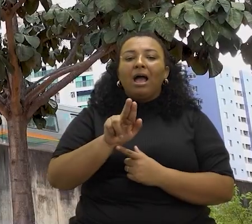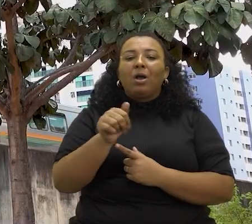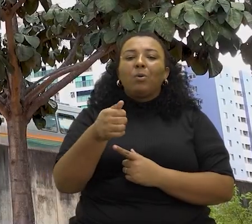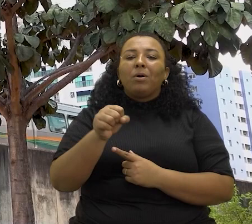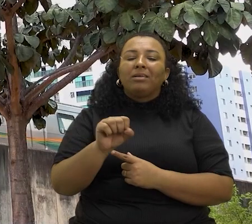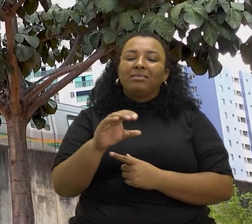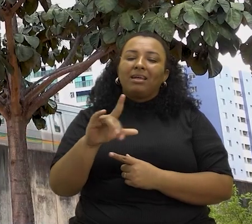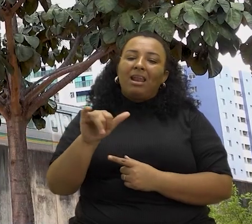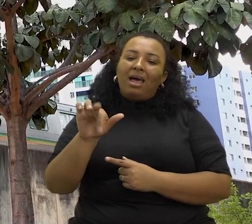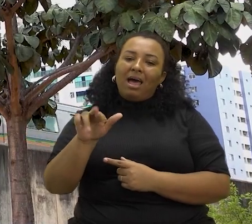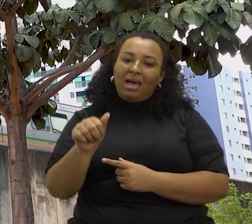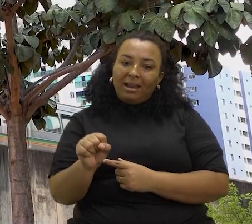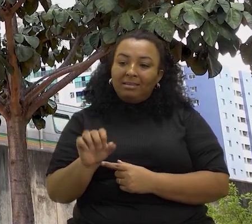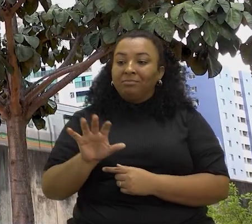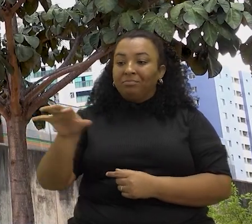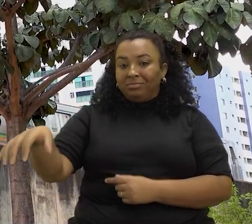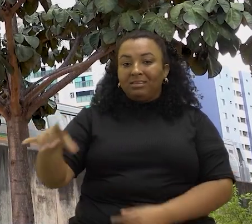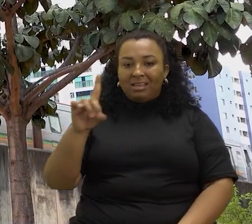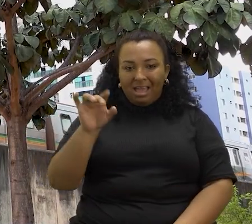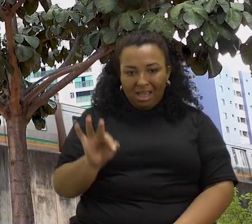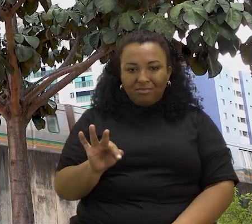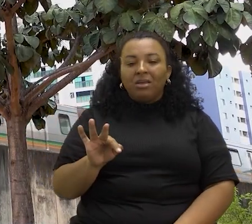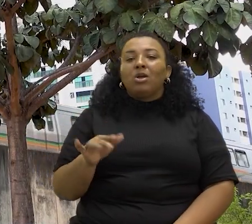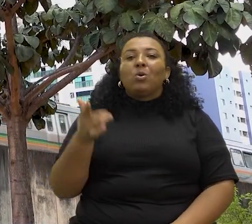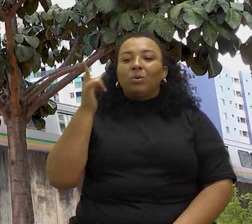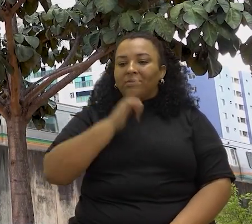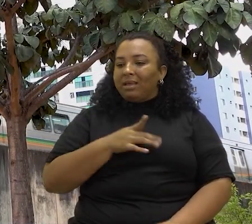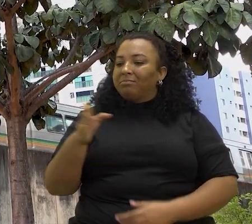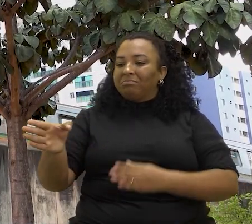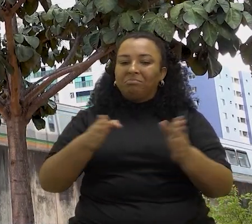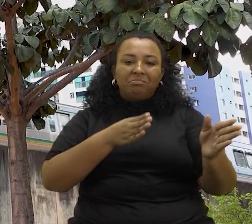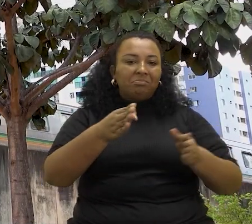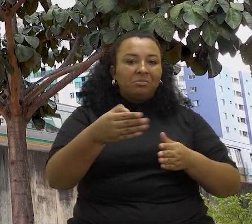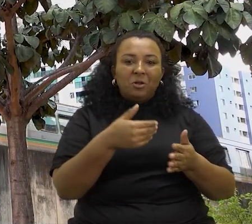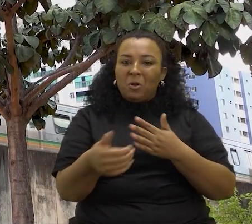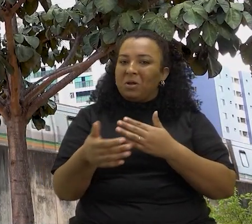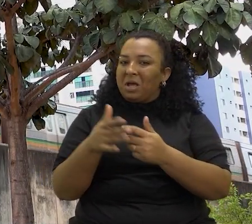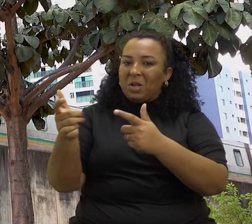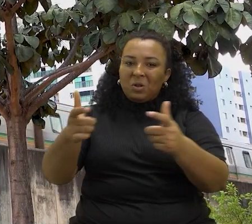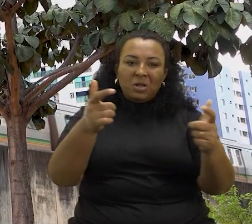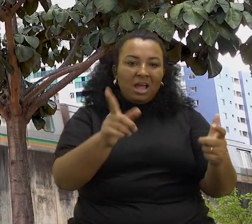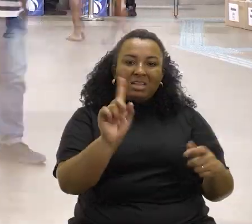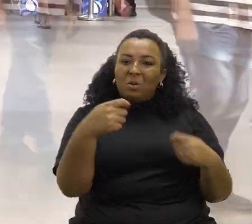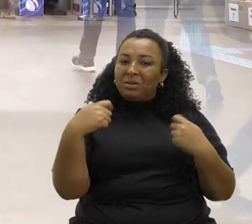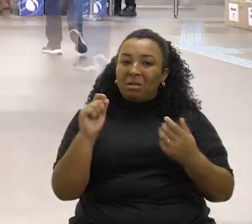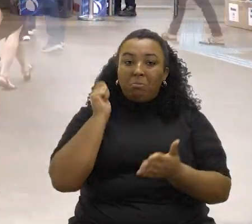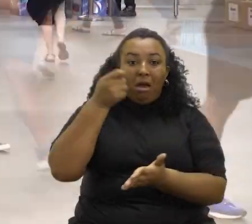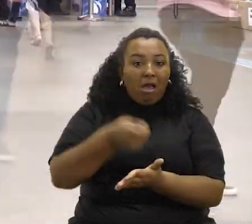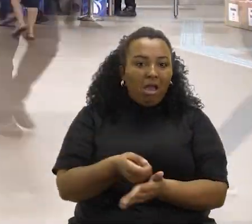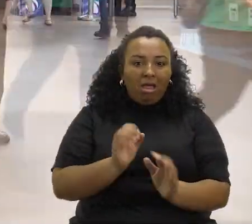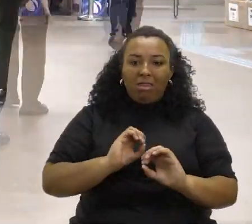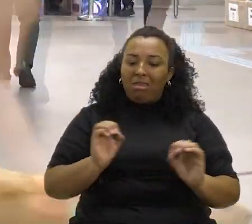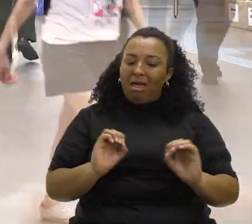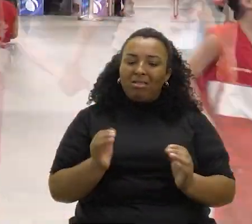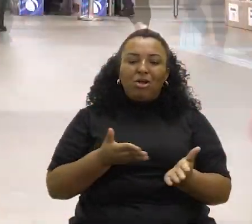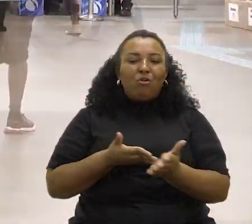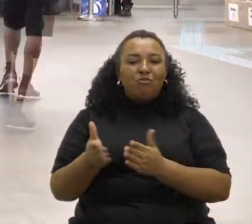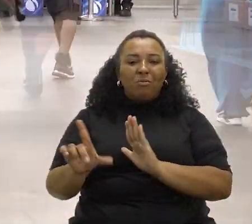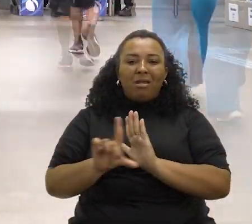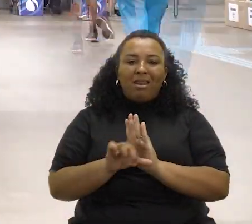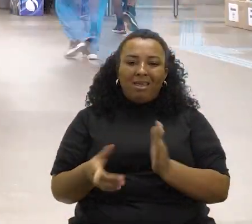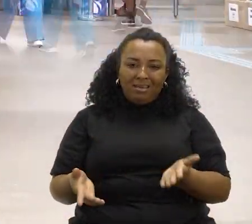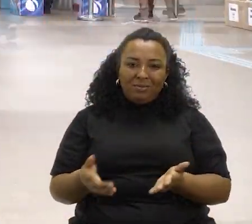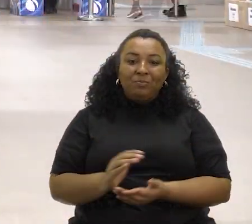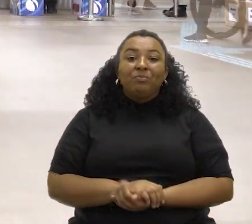moradora de Águas Claras, no Distrito Federal, consegue se locomover para vários lugares sem pagar passagem,